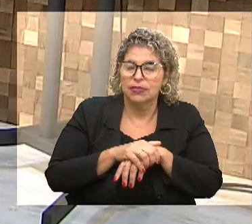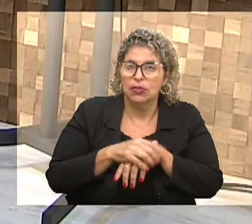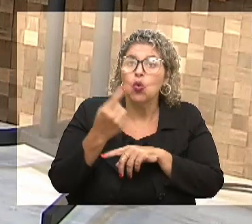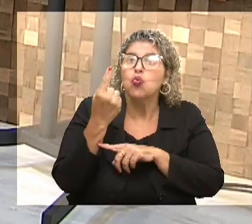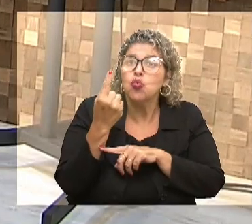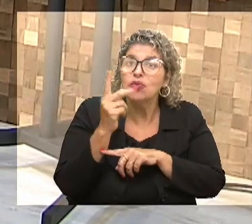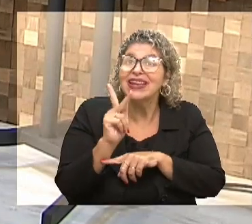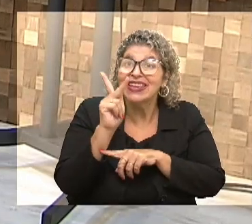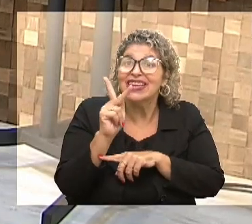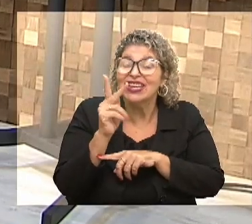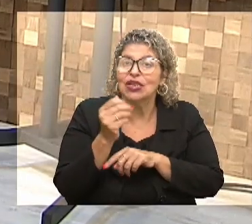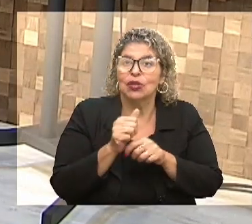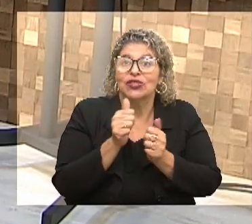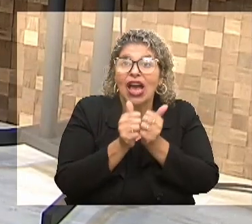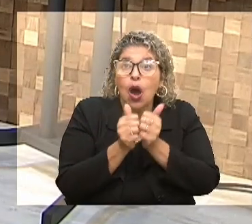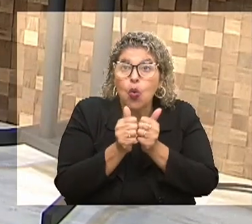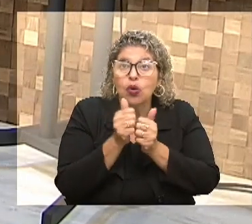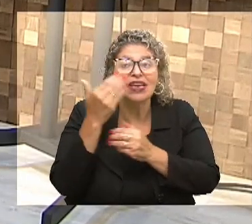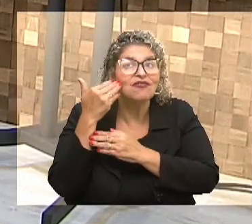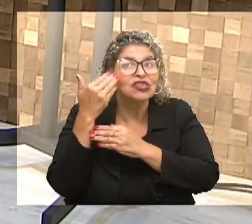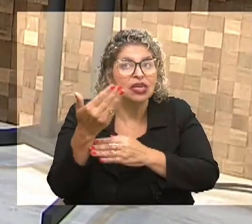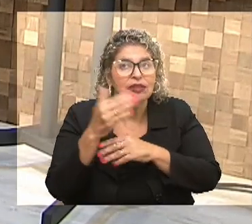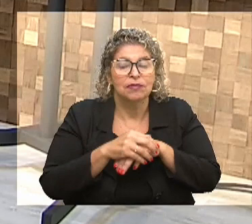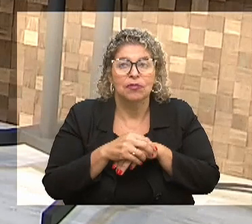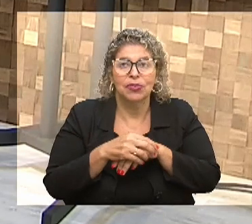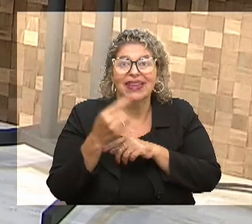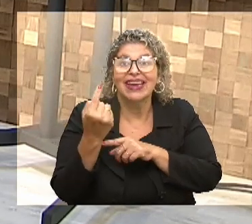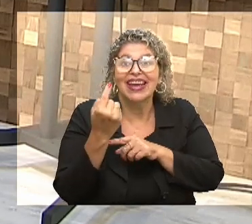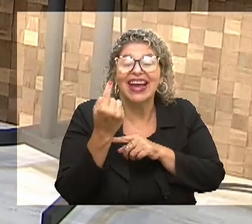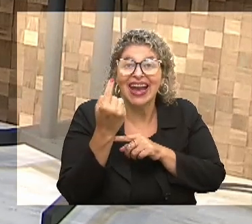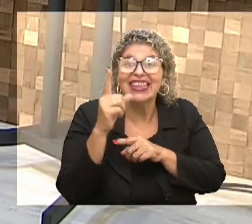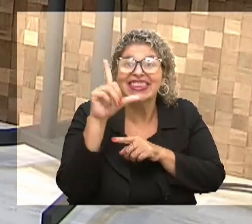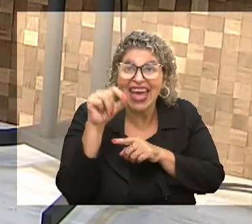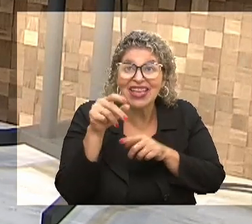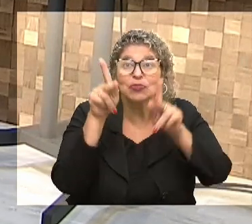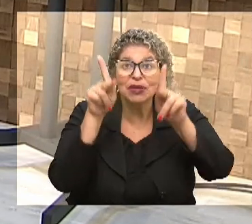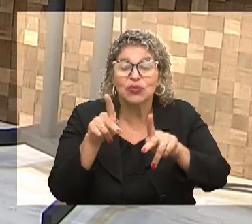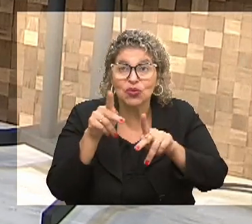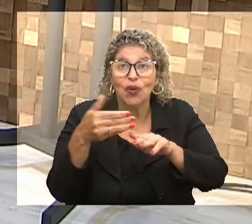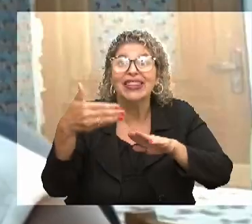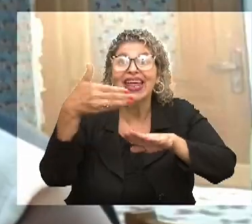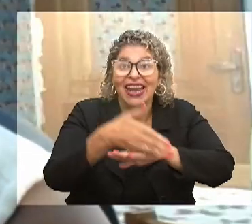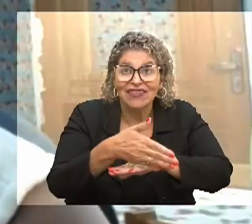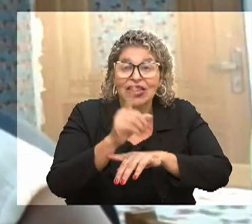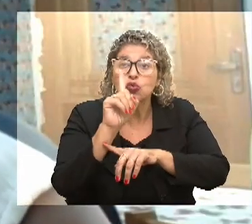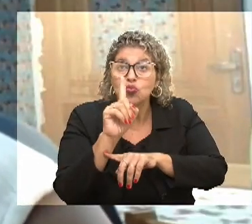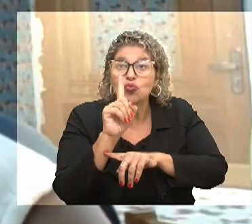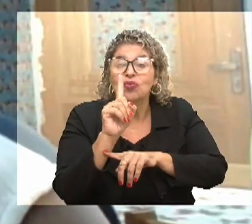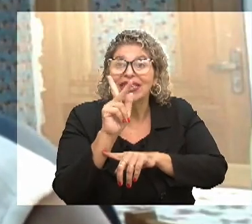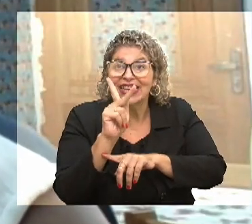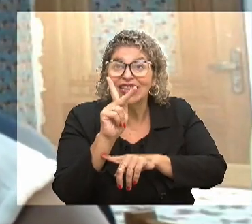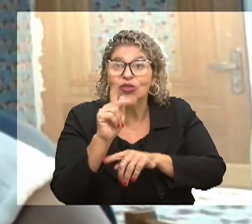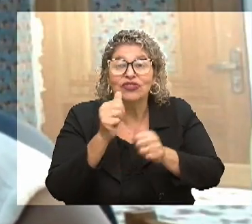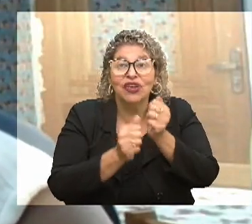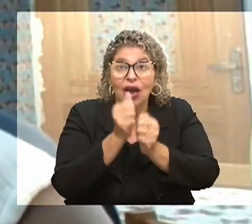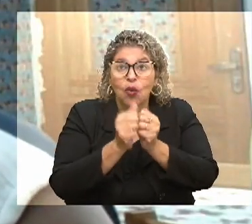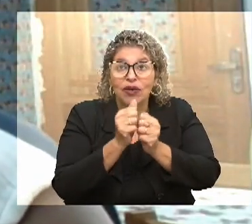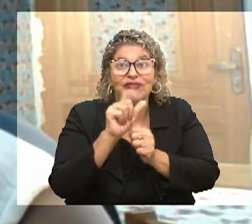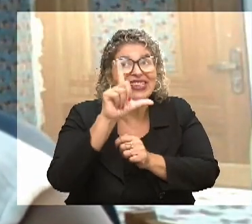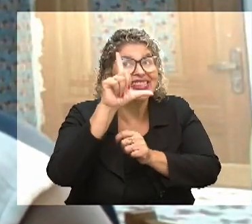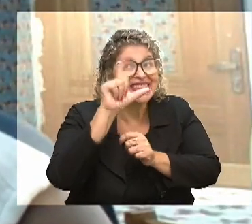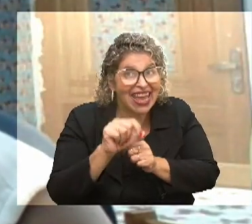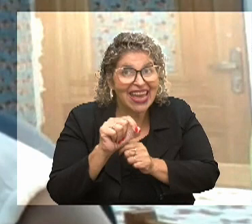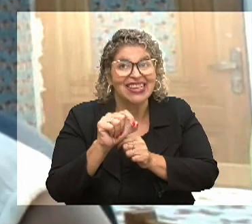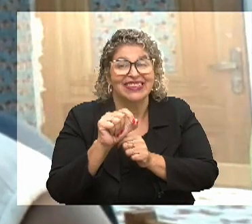um quilo de arroz, vou te agradecer, porque 10 pessoas trazendo um quilo de arroz são 10 quilos de arroz, né? E esses 10 quilos de arroz, eu vou